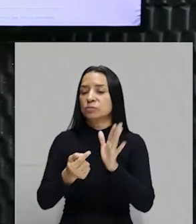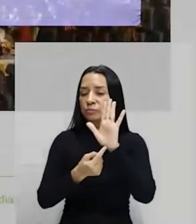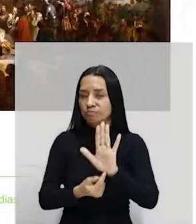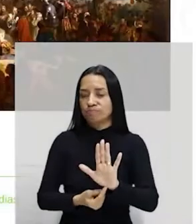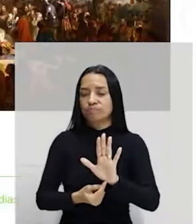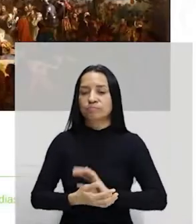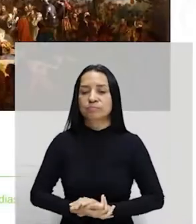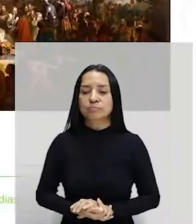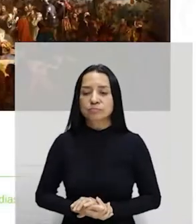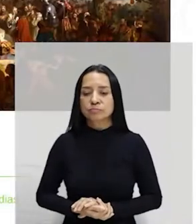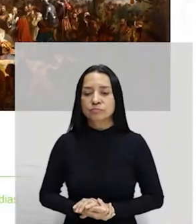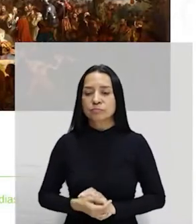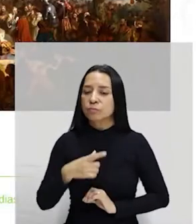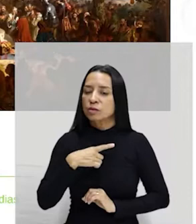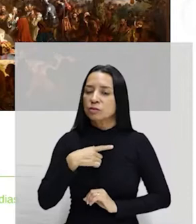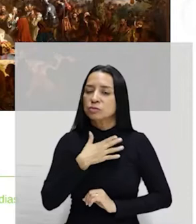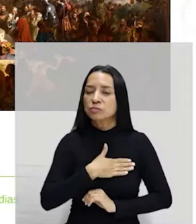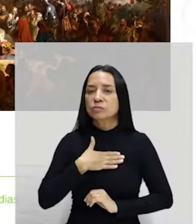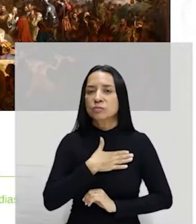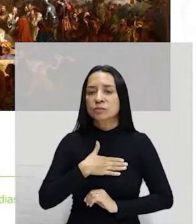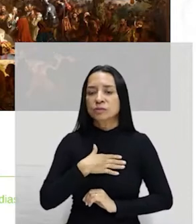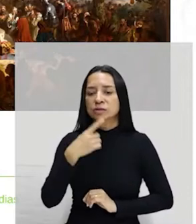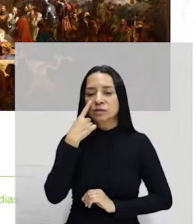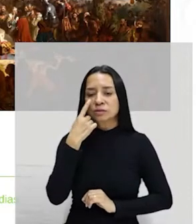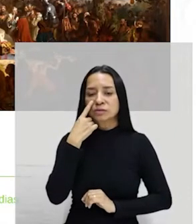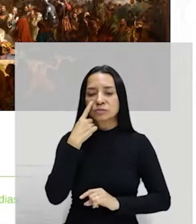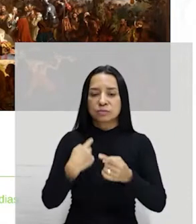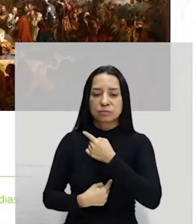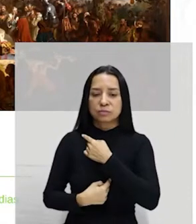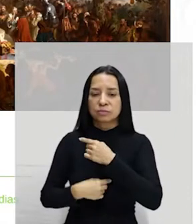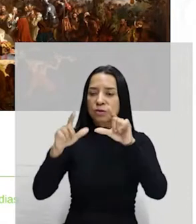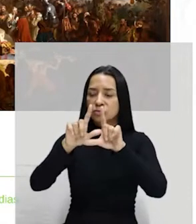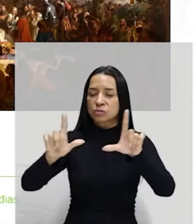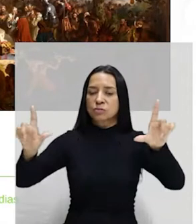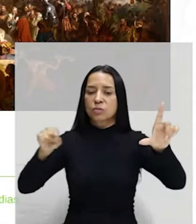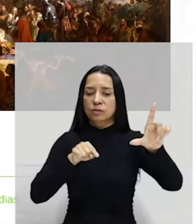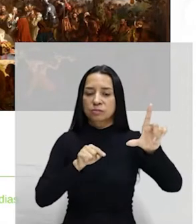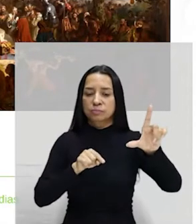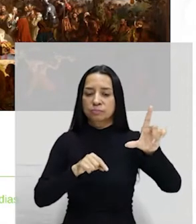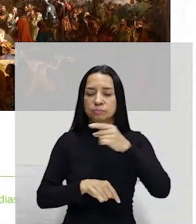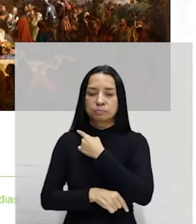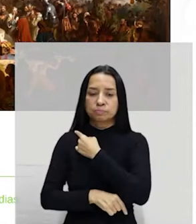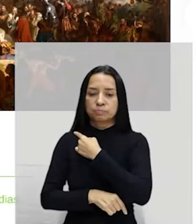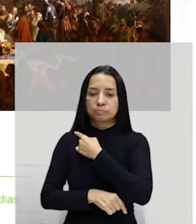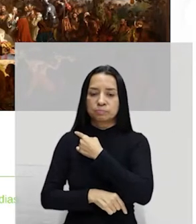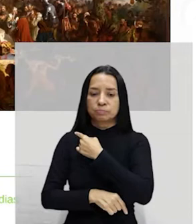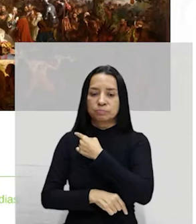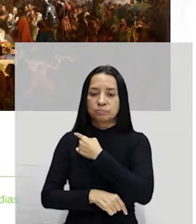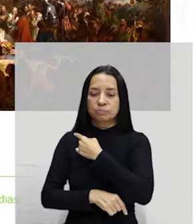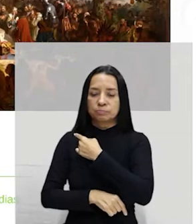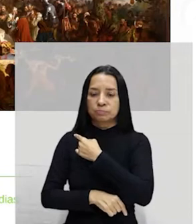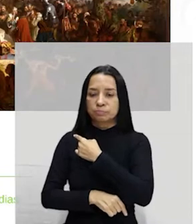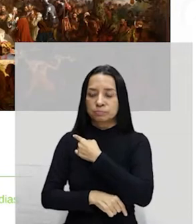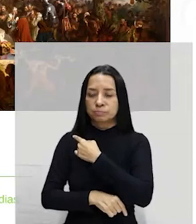Vamos lá, meninos. Eu tive o prazer, estava comentando aqui no estúdio, de ver este quadro aqui. O nome do quadro, O Picador de Fumo. Segundo quadro, Tiradentes